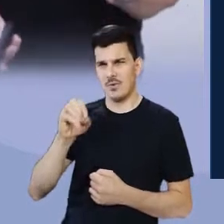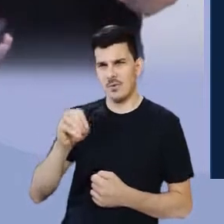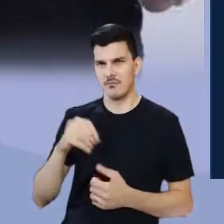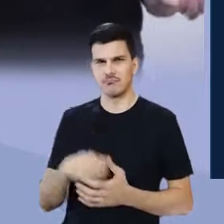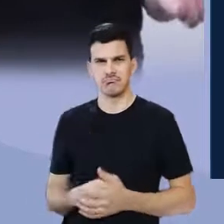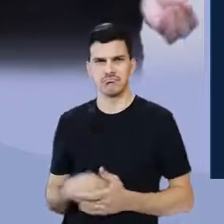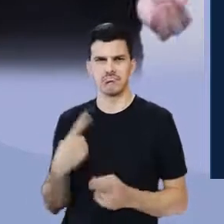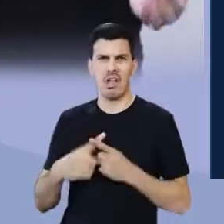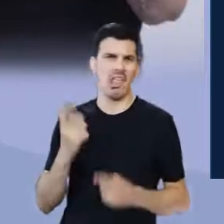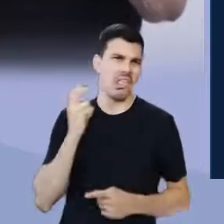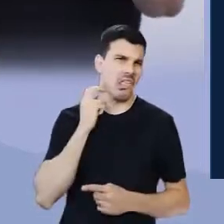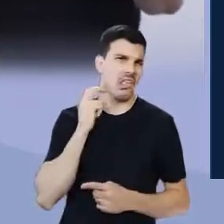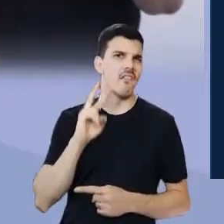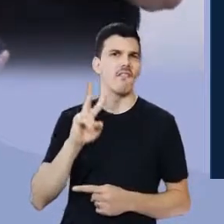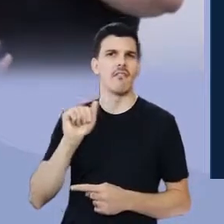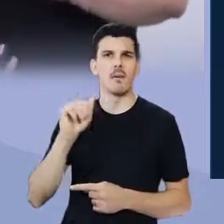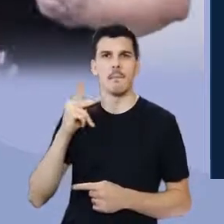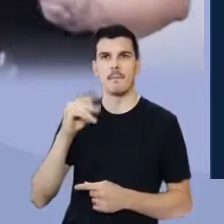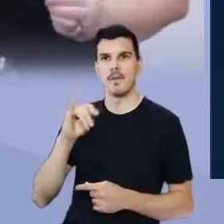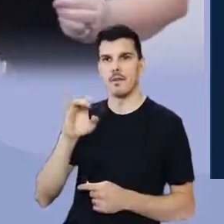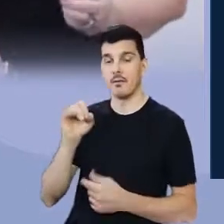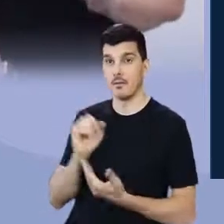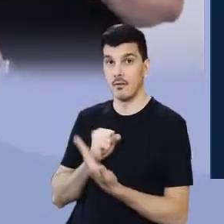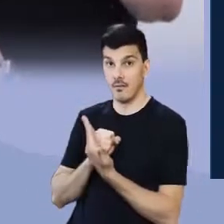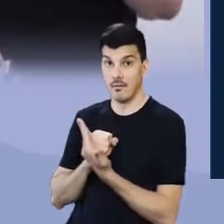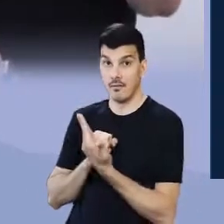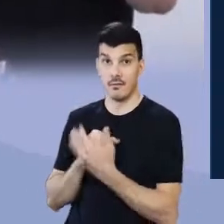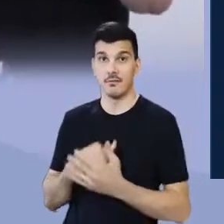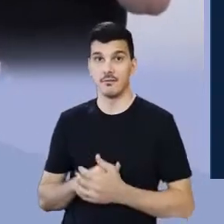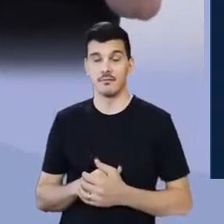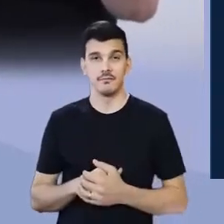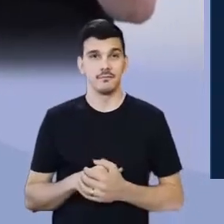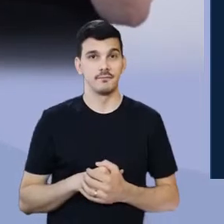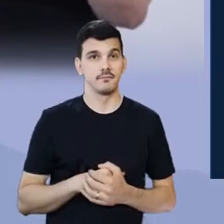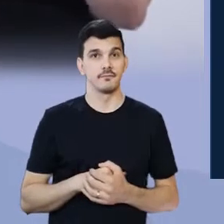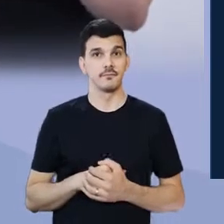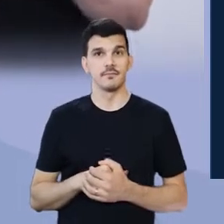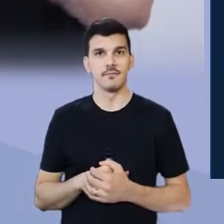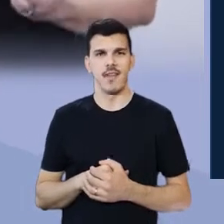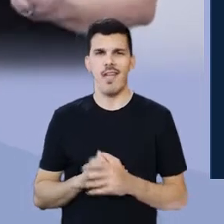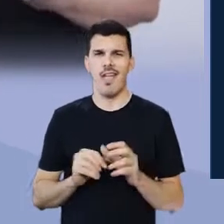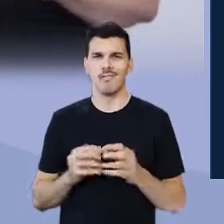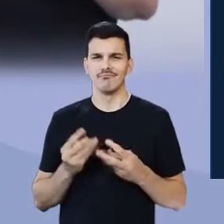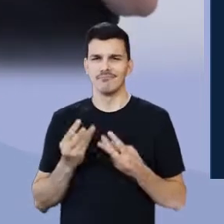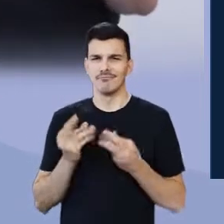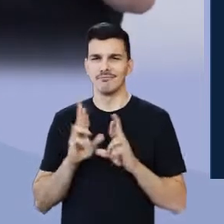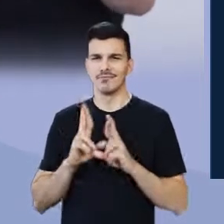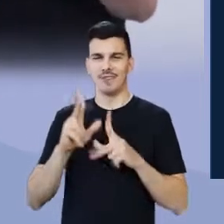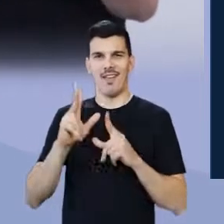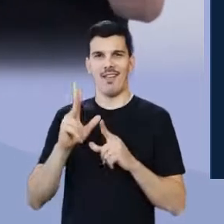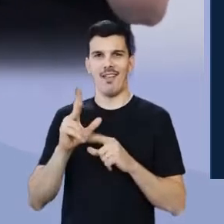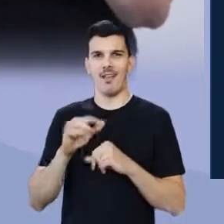Mas por que vampiro? Olha o que está escrito lá. Ele é uma figura excêntrica,